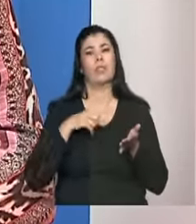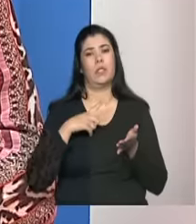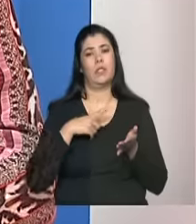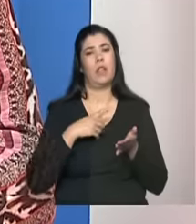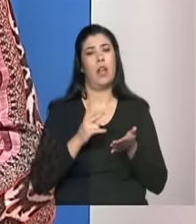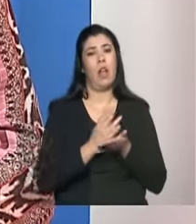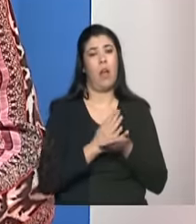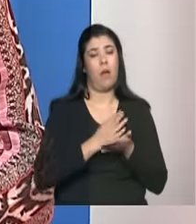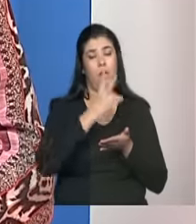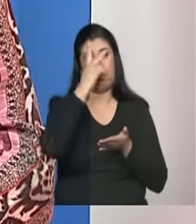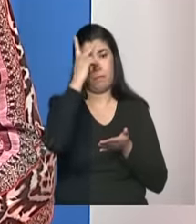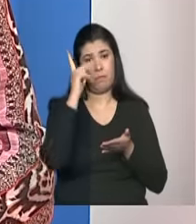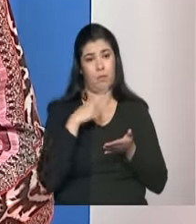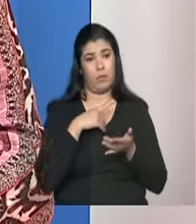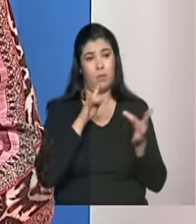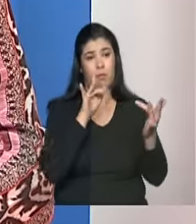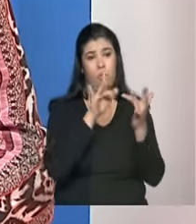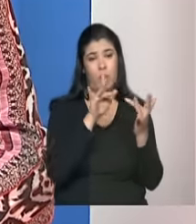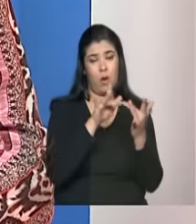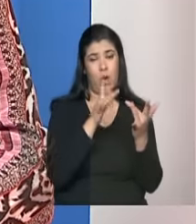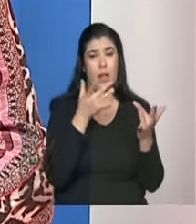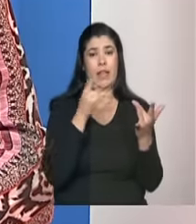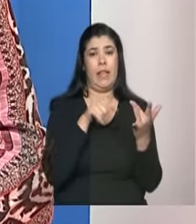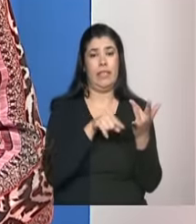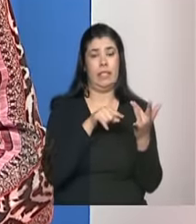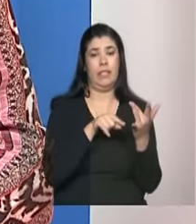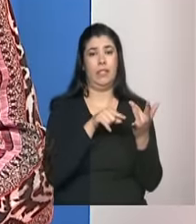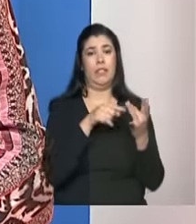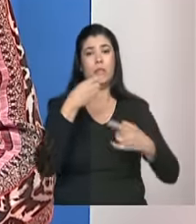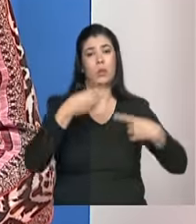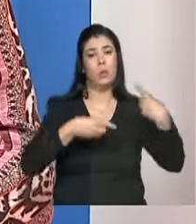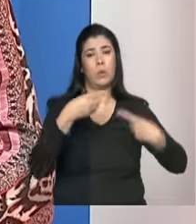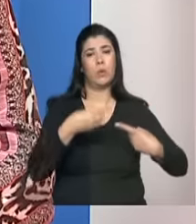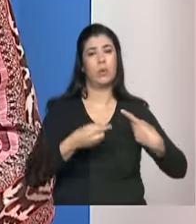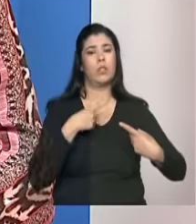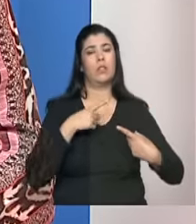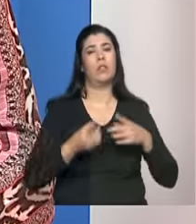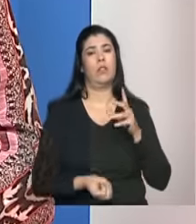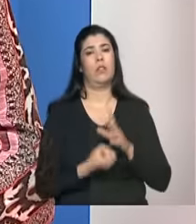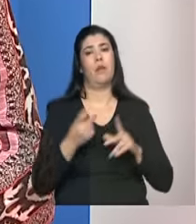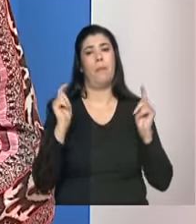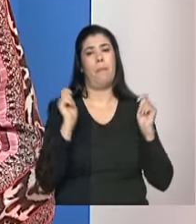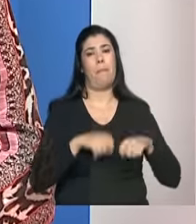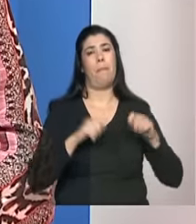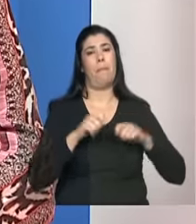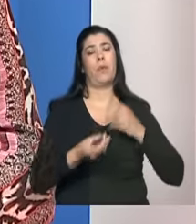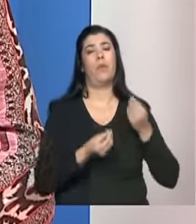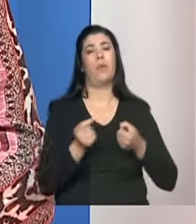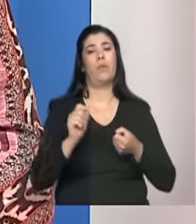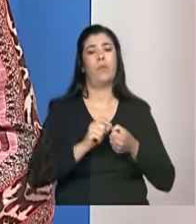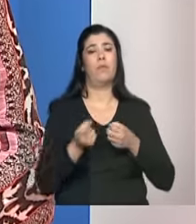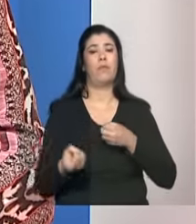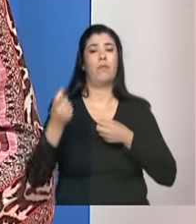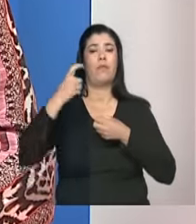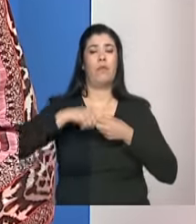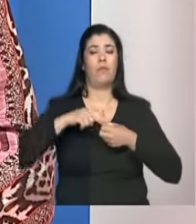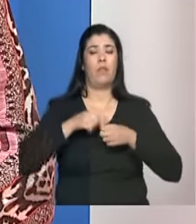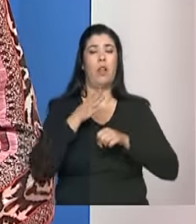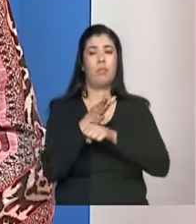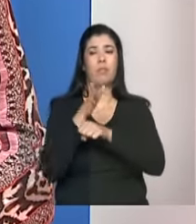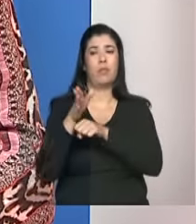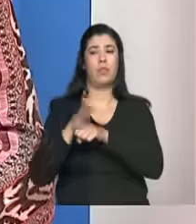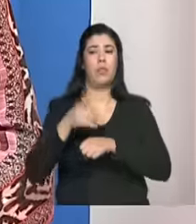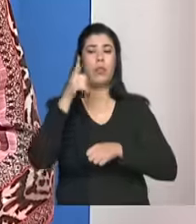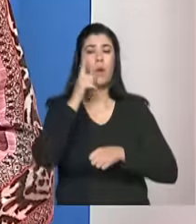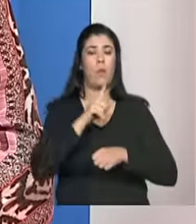ativa vincular com essas pessoas discutir criar possibilidades de acesso a outras políticas a outros